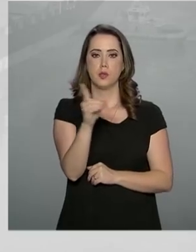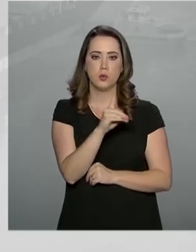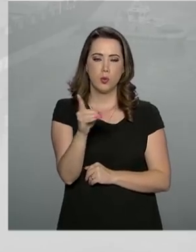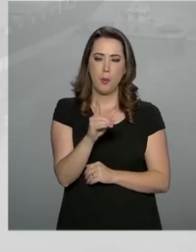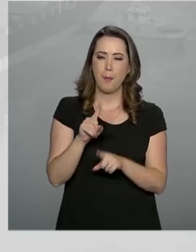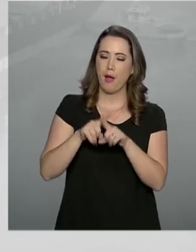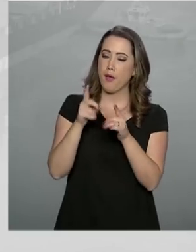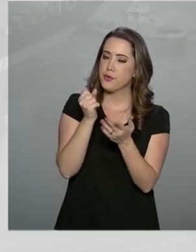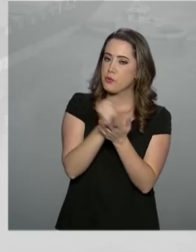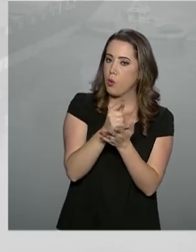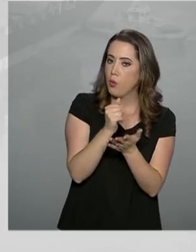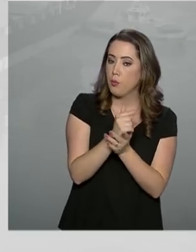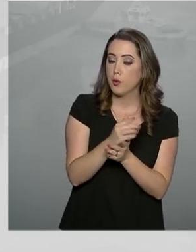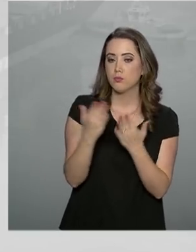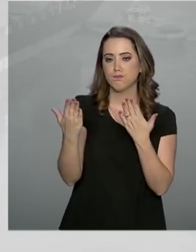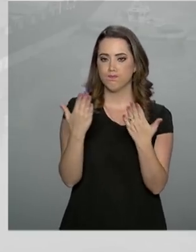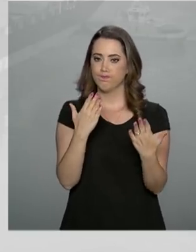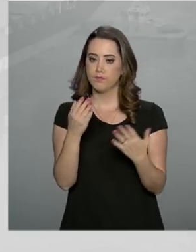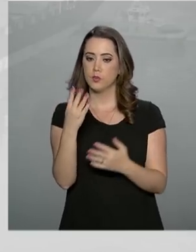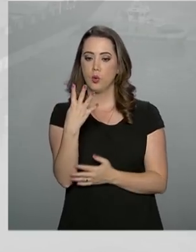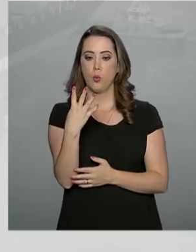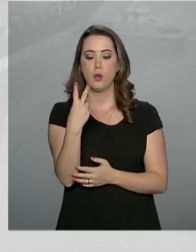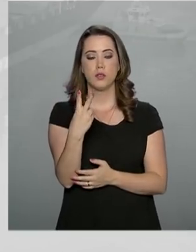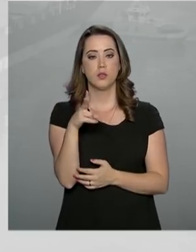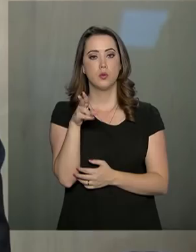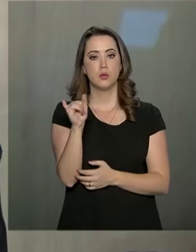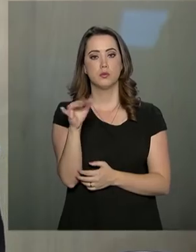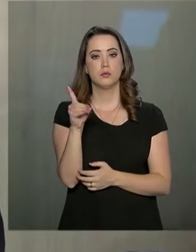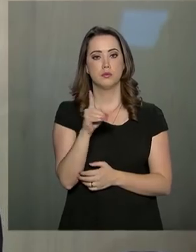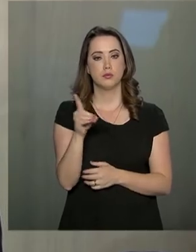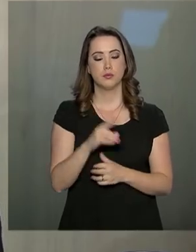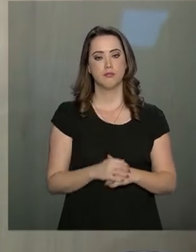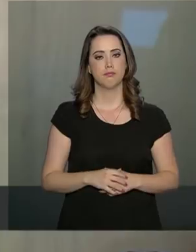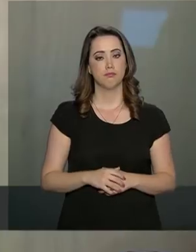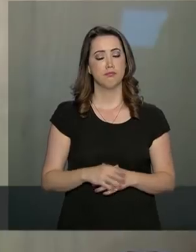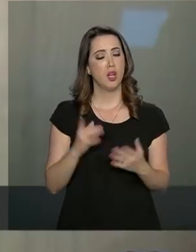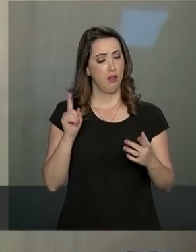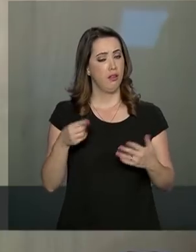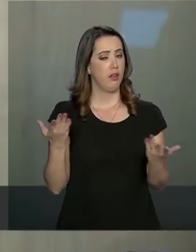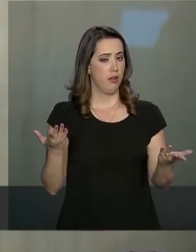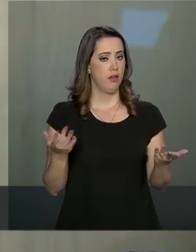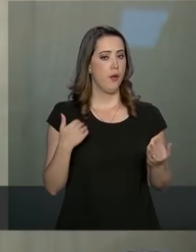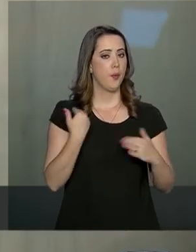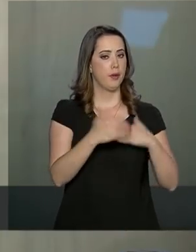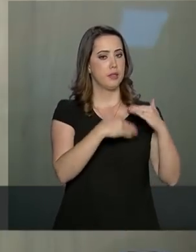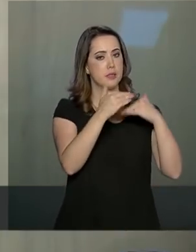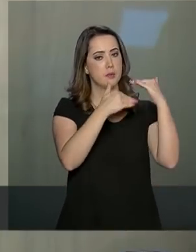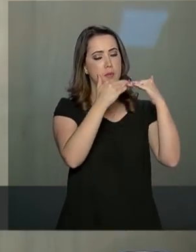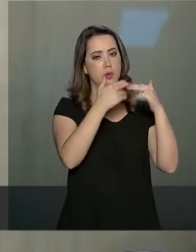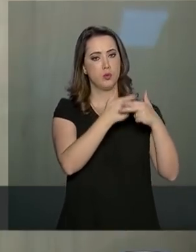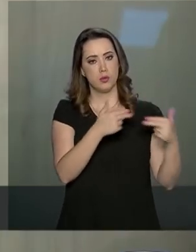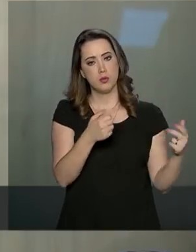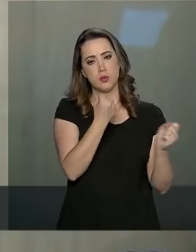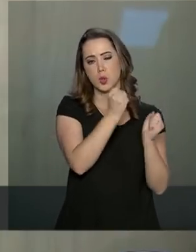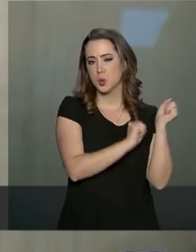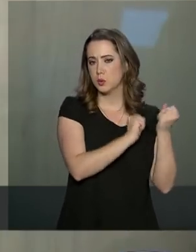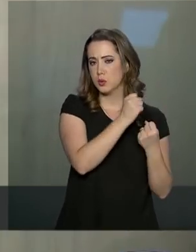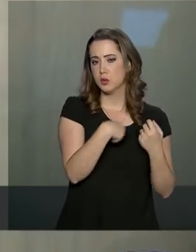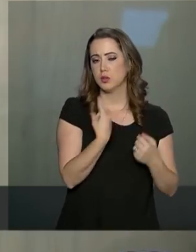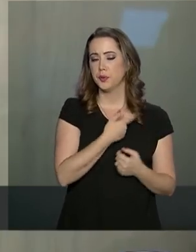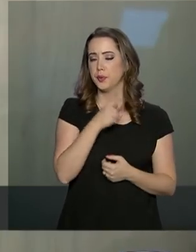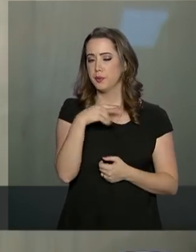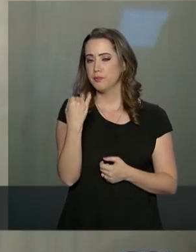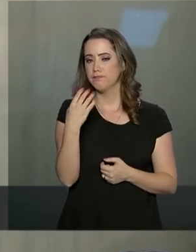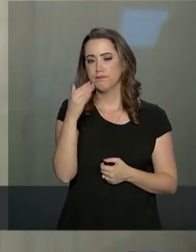comprou o equivalente a 42 bilhões de dólares. O é correlacionado com o crescimento da produtividade, que é o que de fato nos